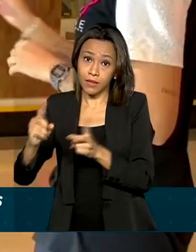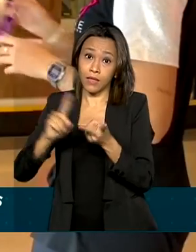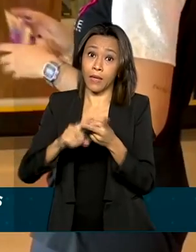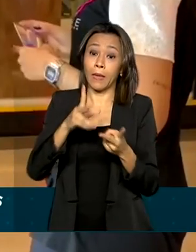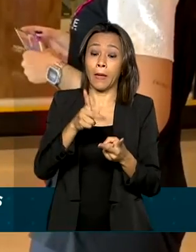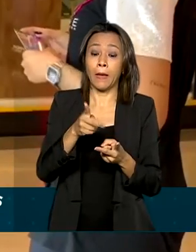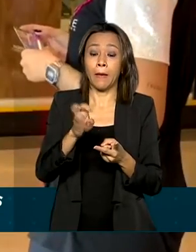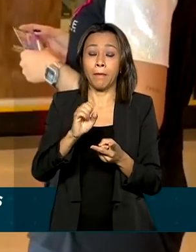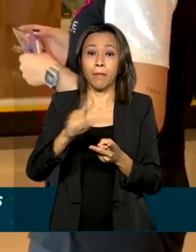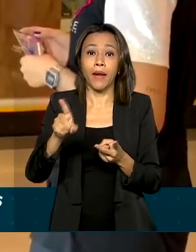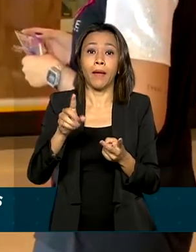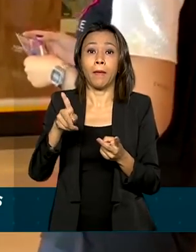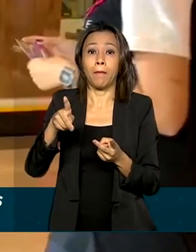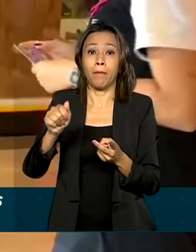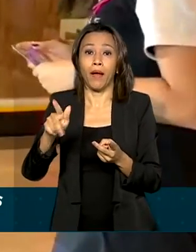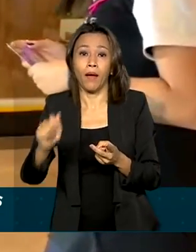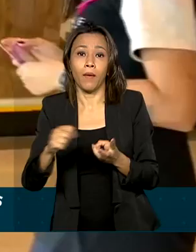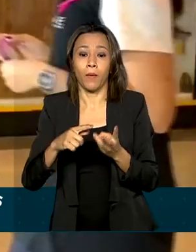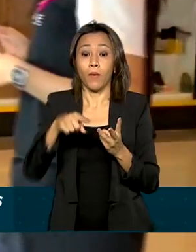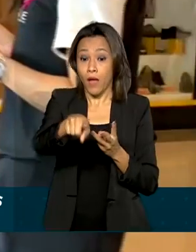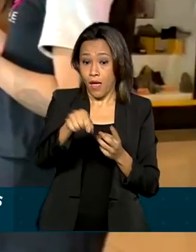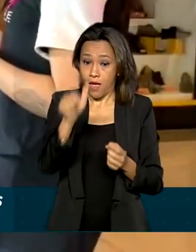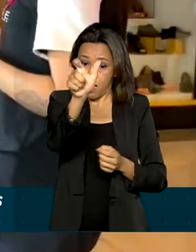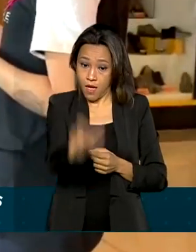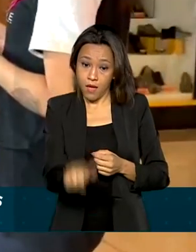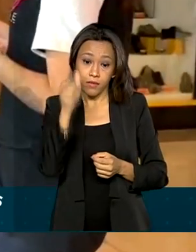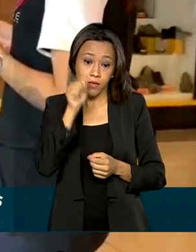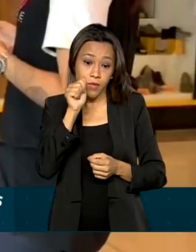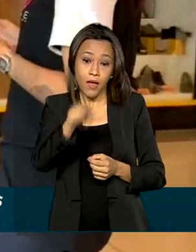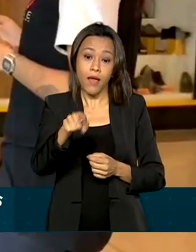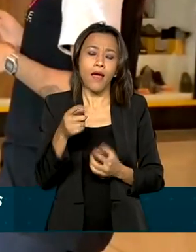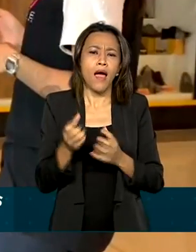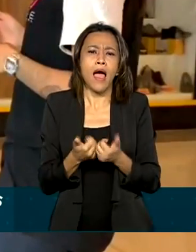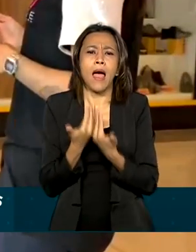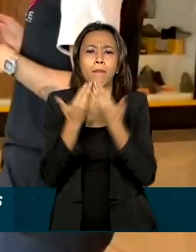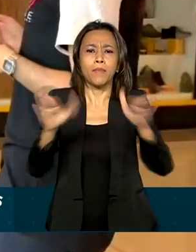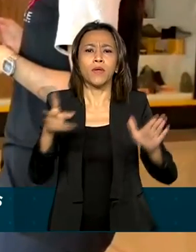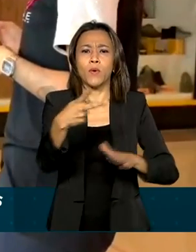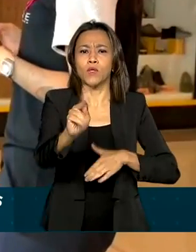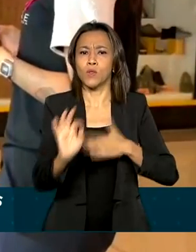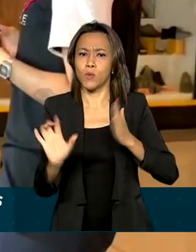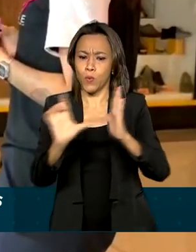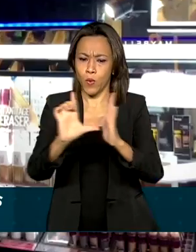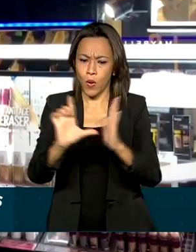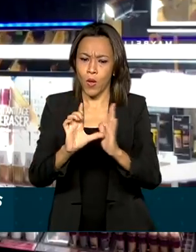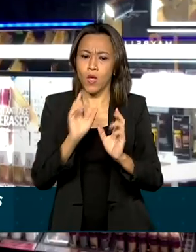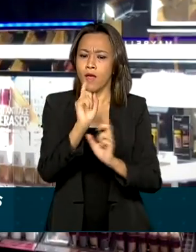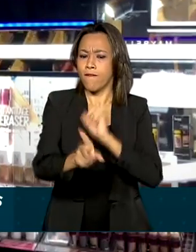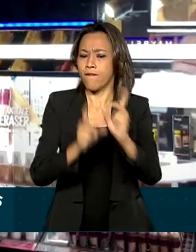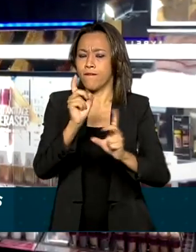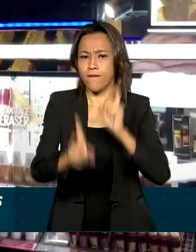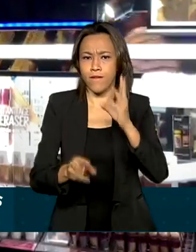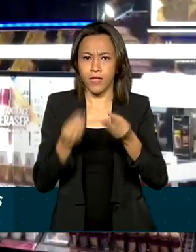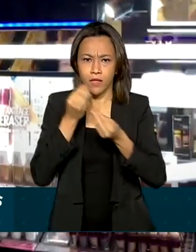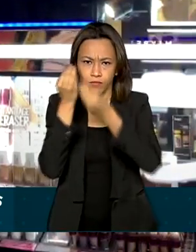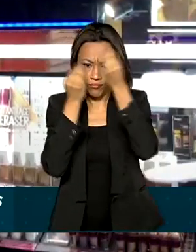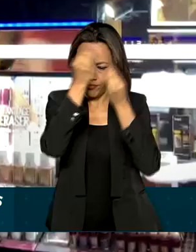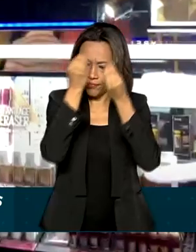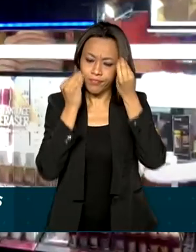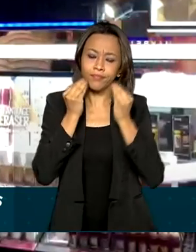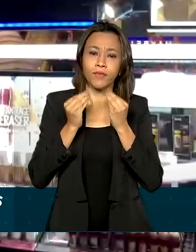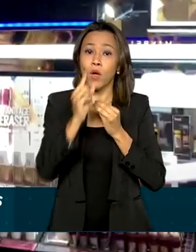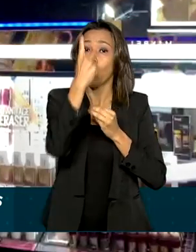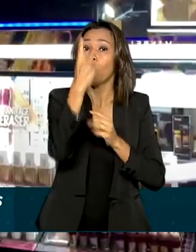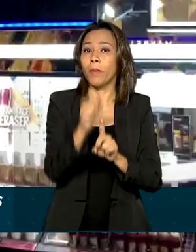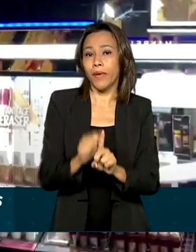-pago. A empresária Gabriela Marona abriu um quiosque especializado na venda de maquiagens apenas um mês antes